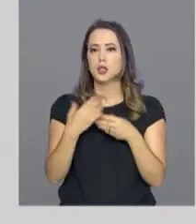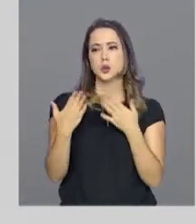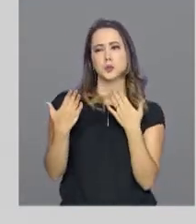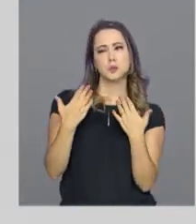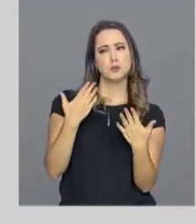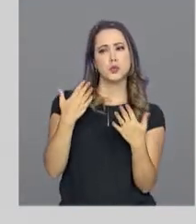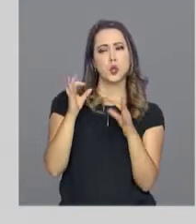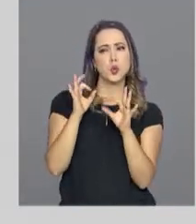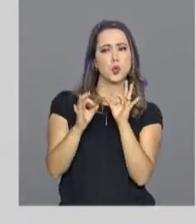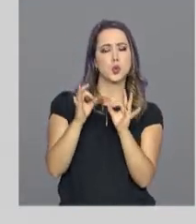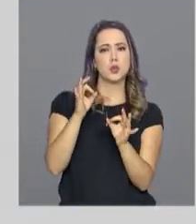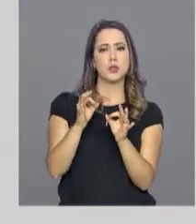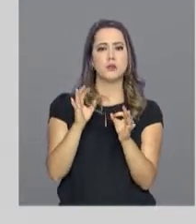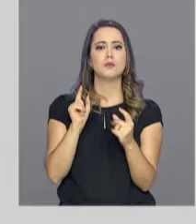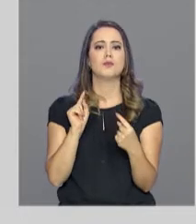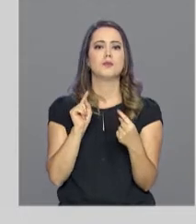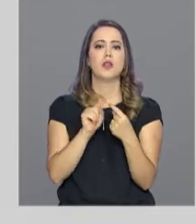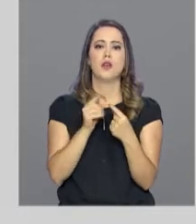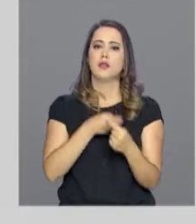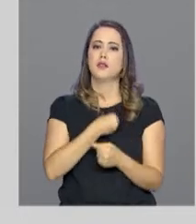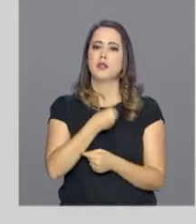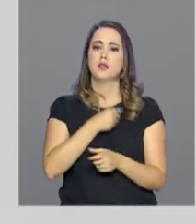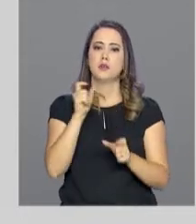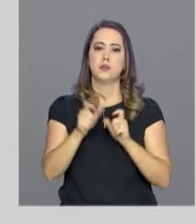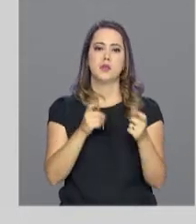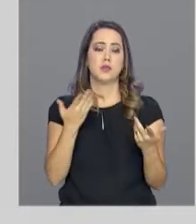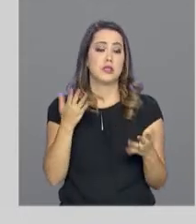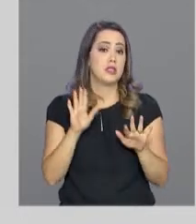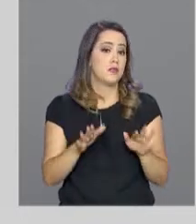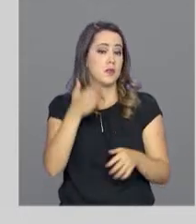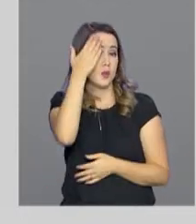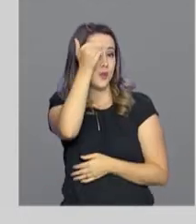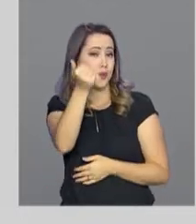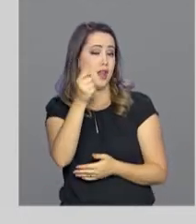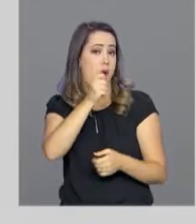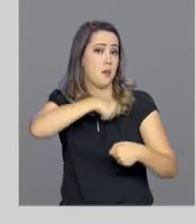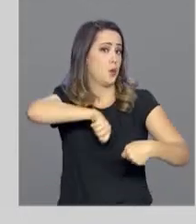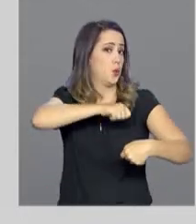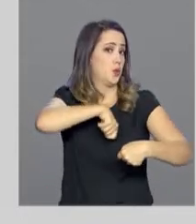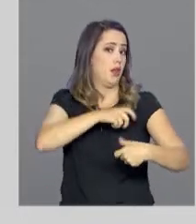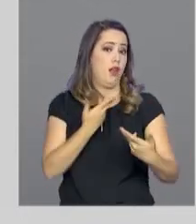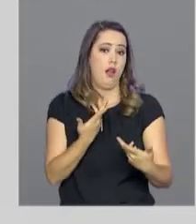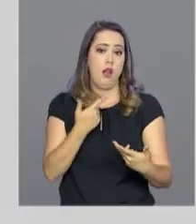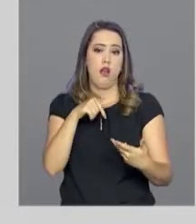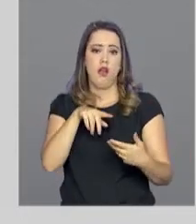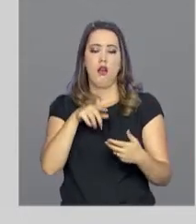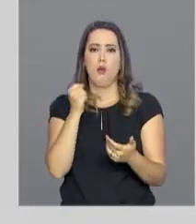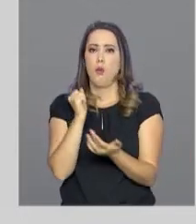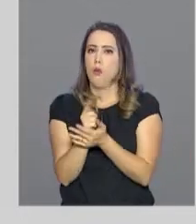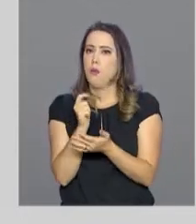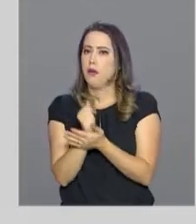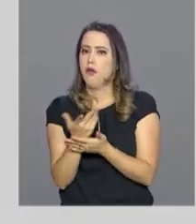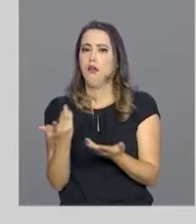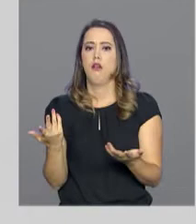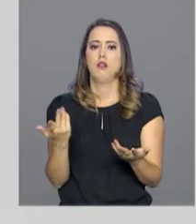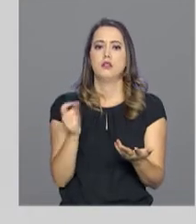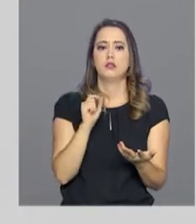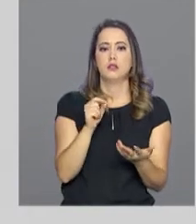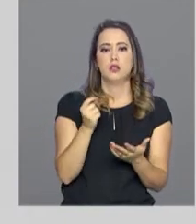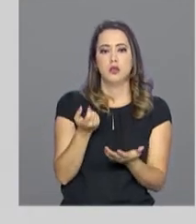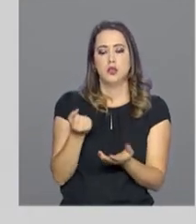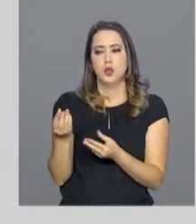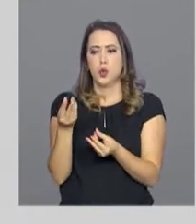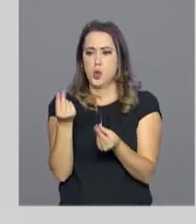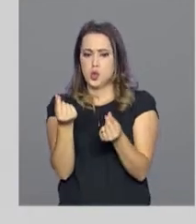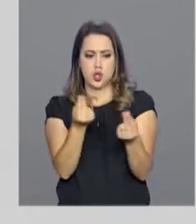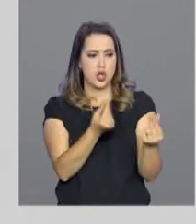Isso interfere diretamente na vida da pessoa, que muitas vezes perde a capacidade de fazer tarefas simples, como cozinhar, fazer